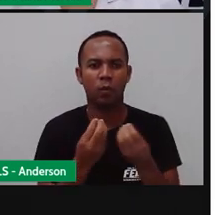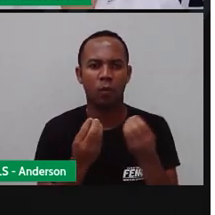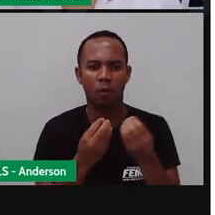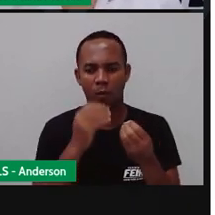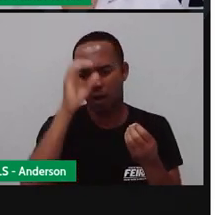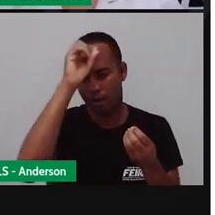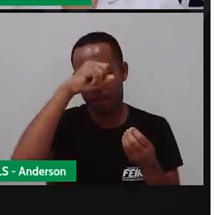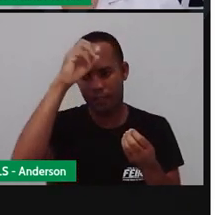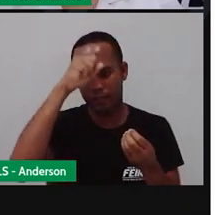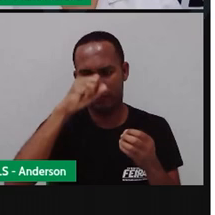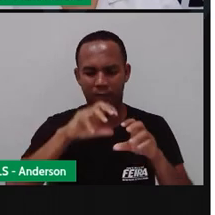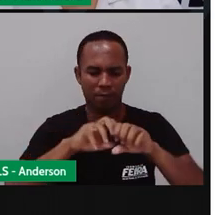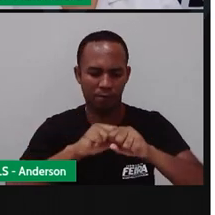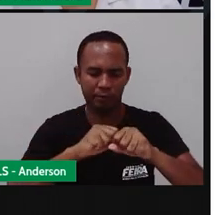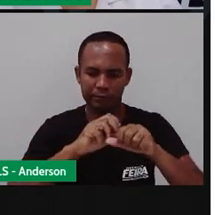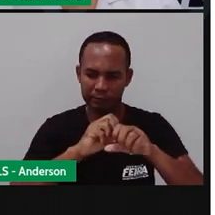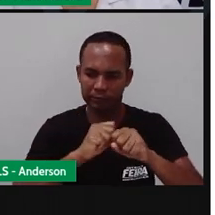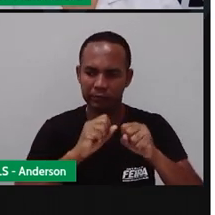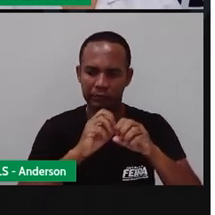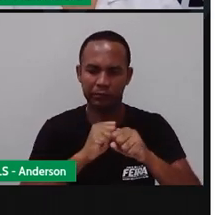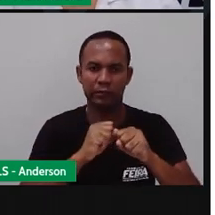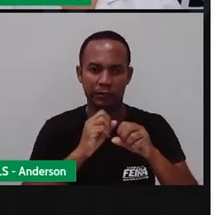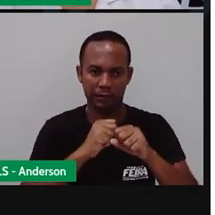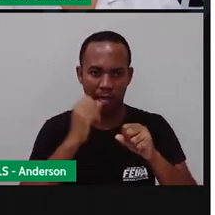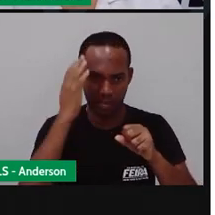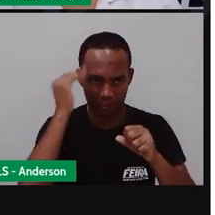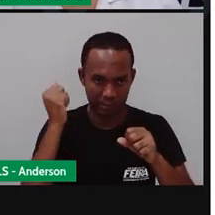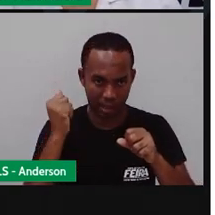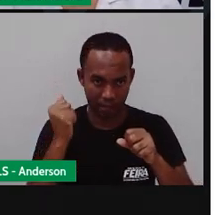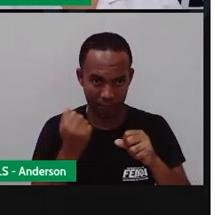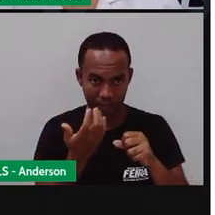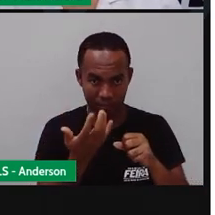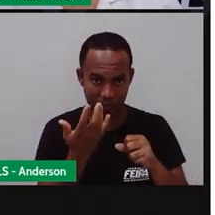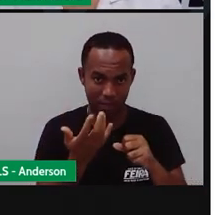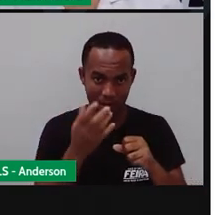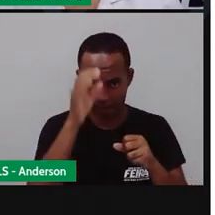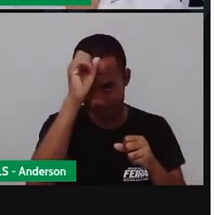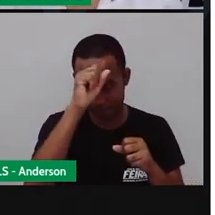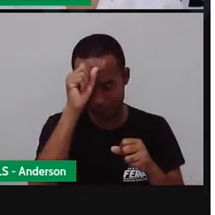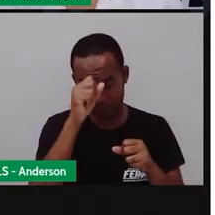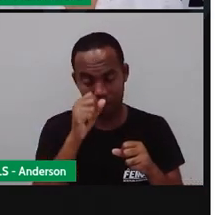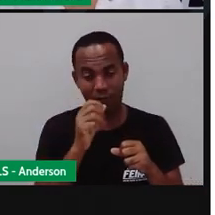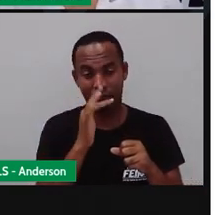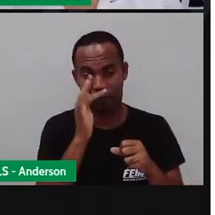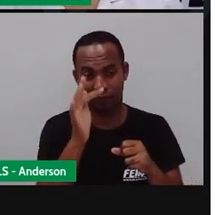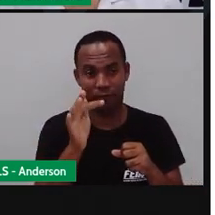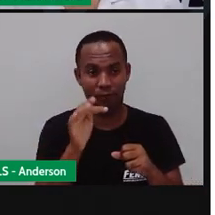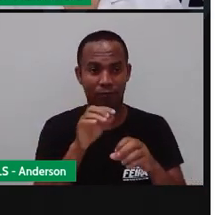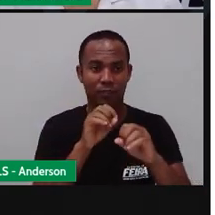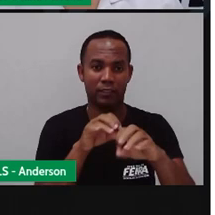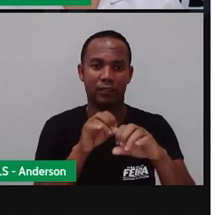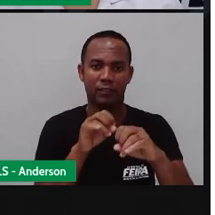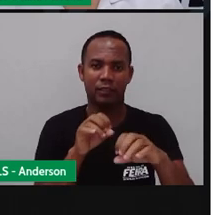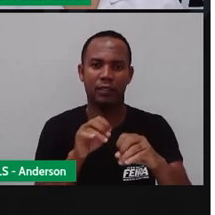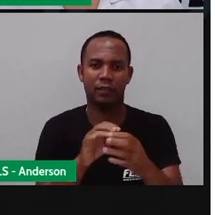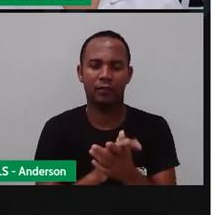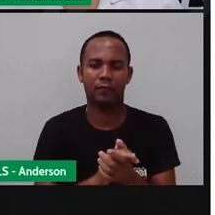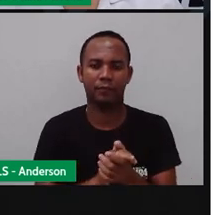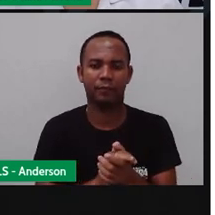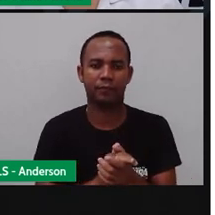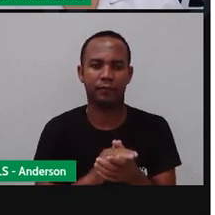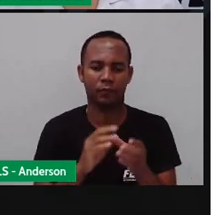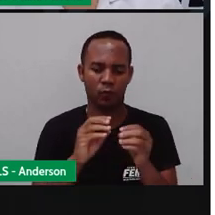extra Ensinar massinha de modelar Para as nossas crianças Ou nossos alunos Pois é Você pode usar massinha De